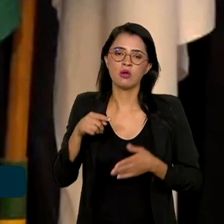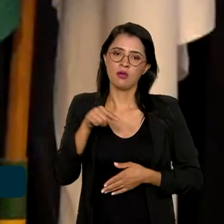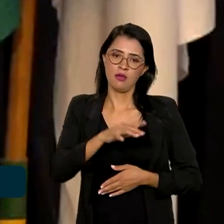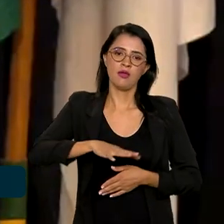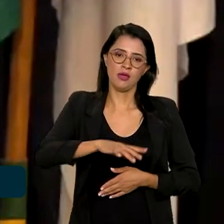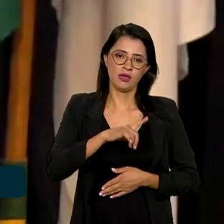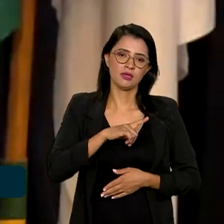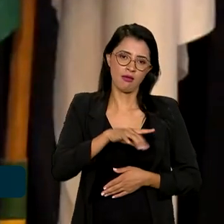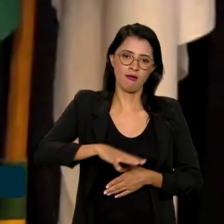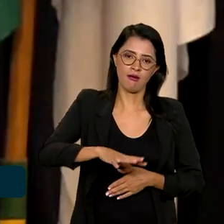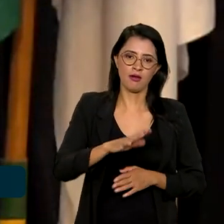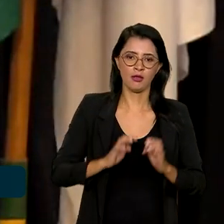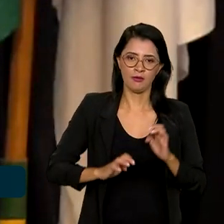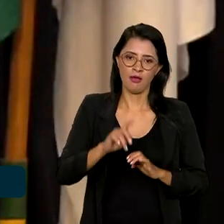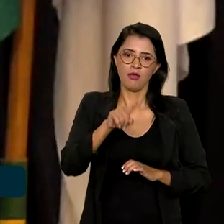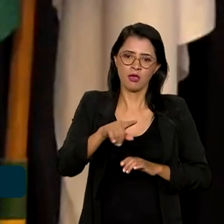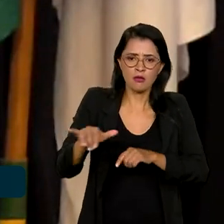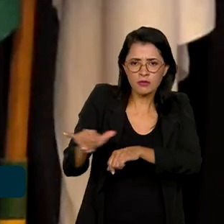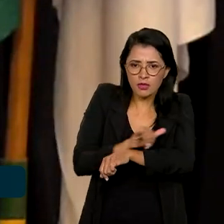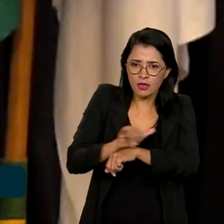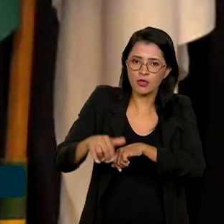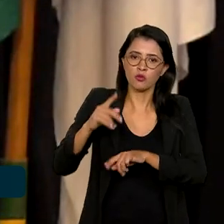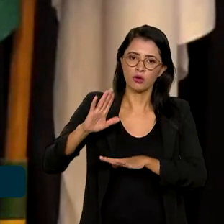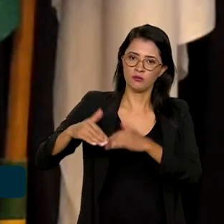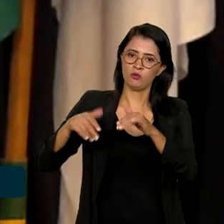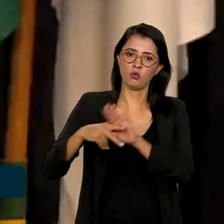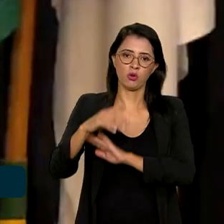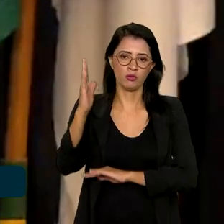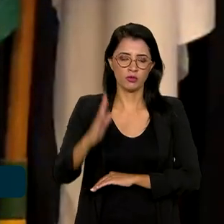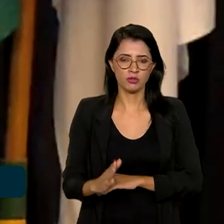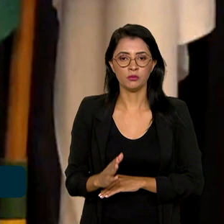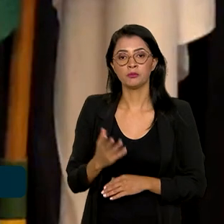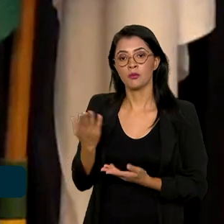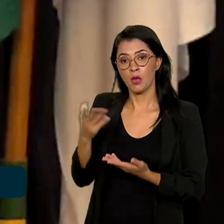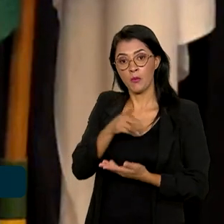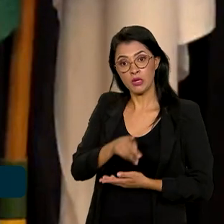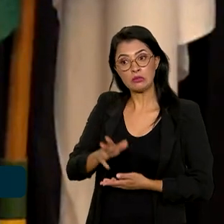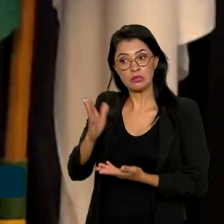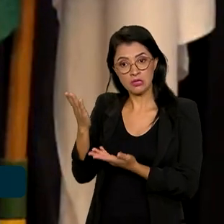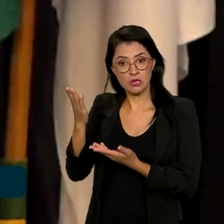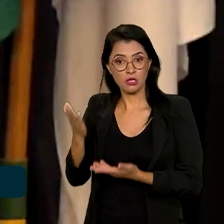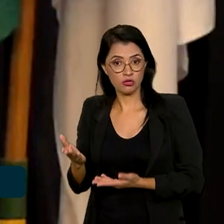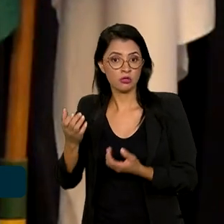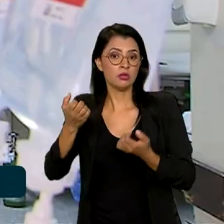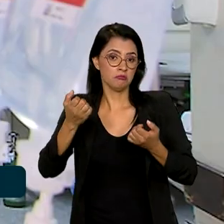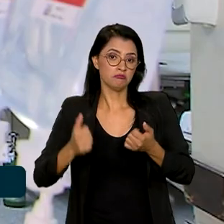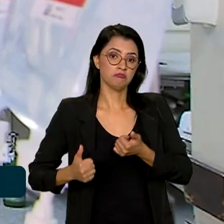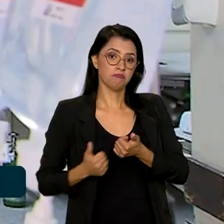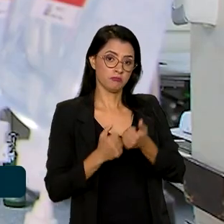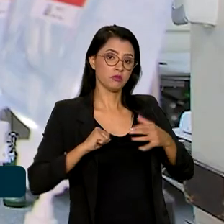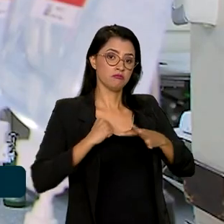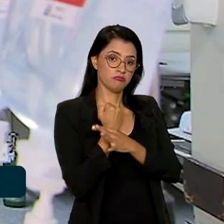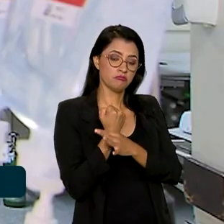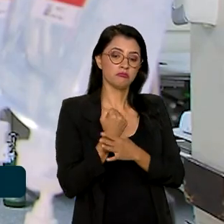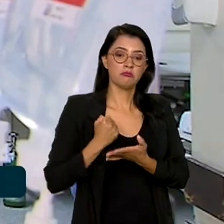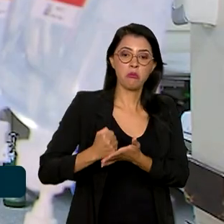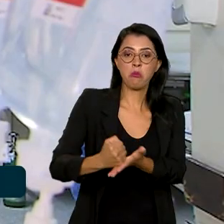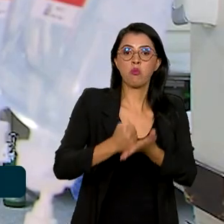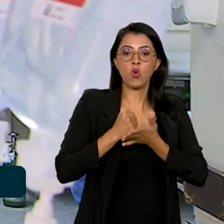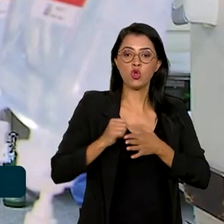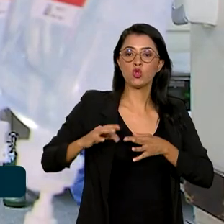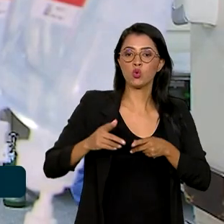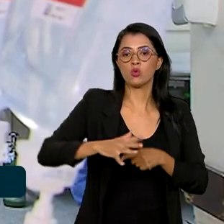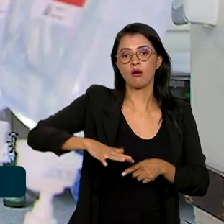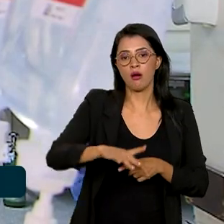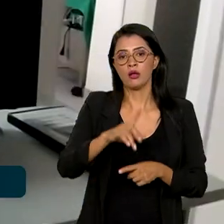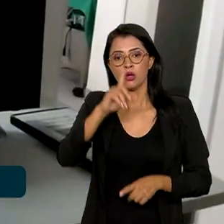setor que é estratégico para o desenvolvimento do Brasil. O presidente do BNDES garantiu apoio a todo o segmento,